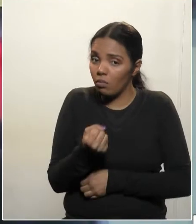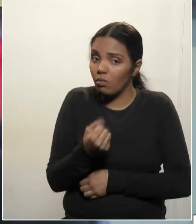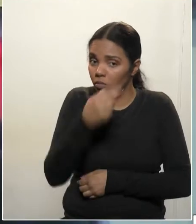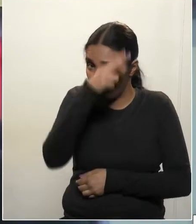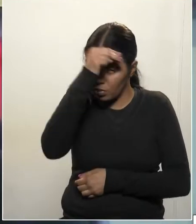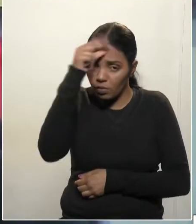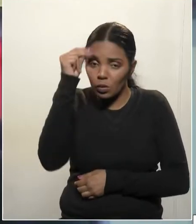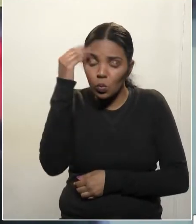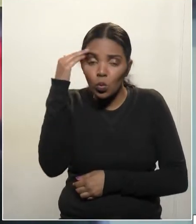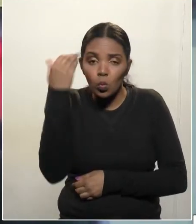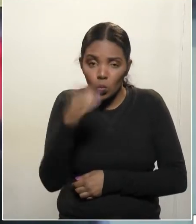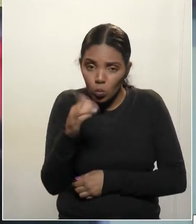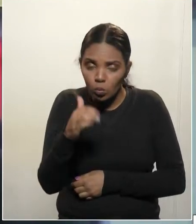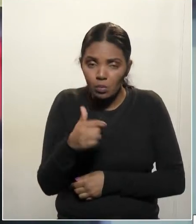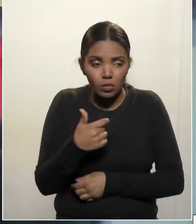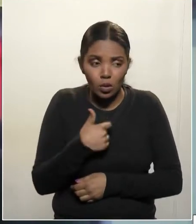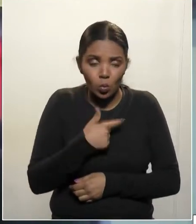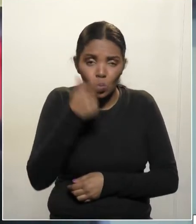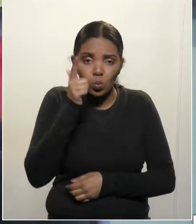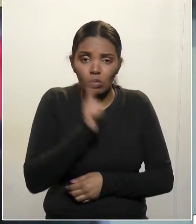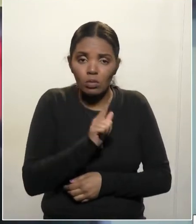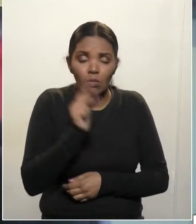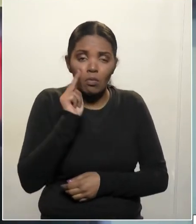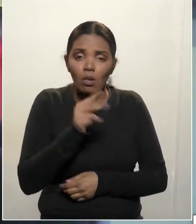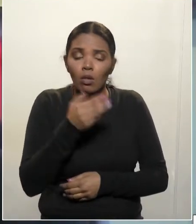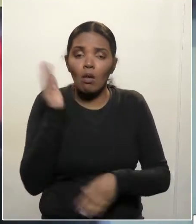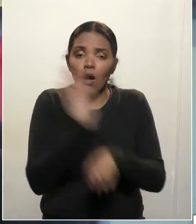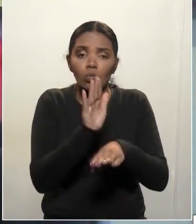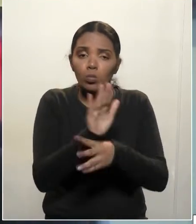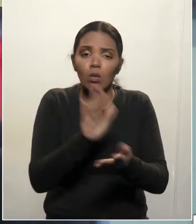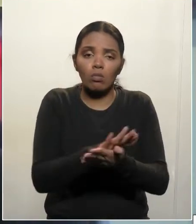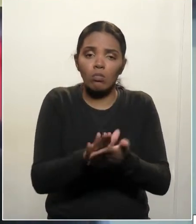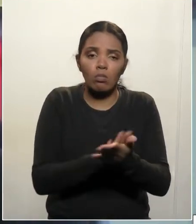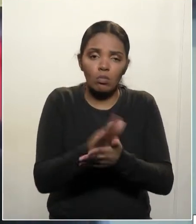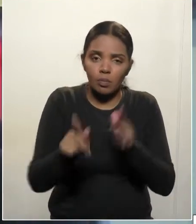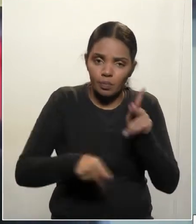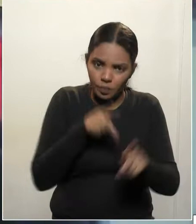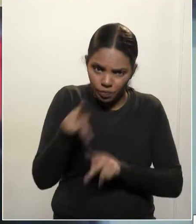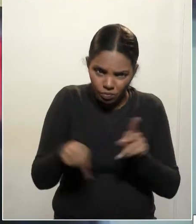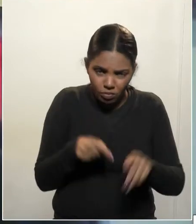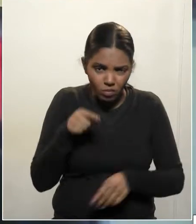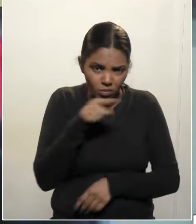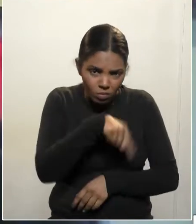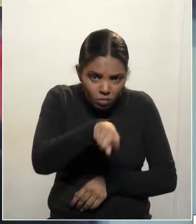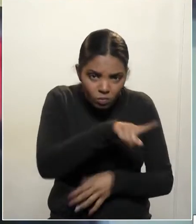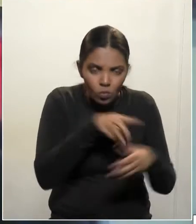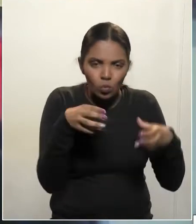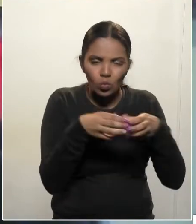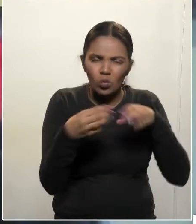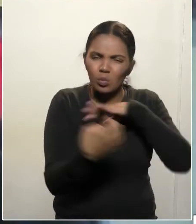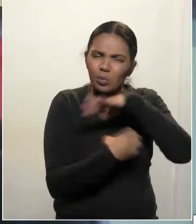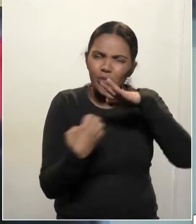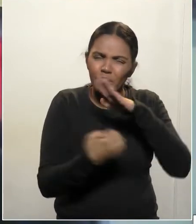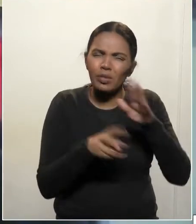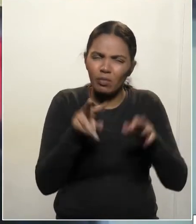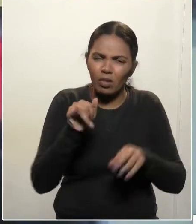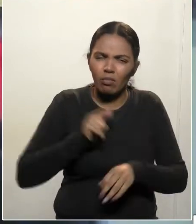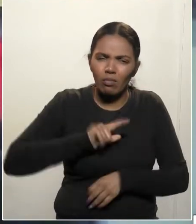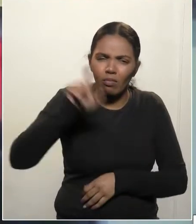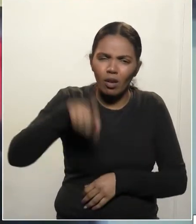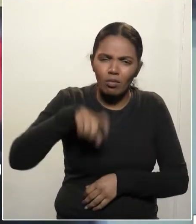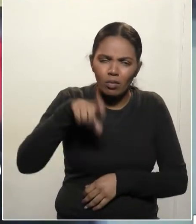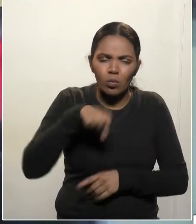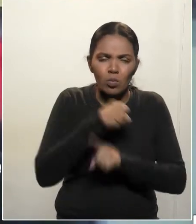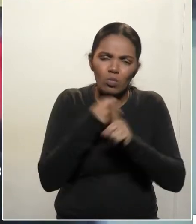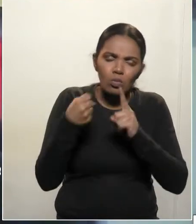Não vejo nenhum sentido em não ter contrapartida. Mais ainda, essas empresas vão receber um cartão social que,